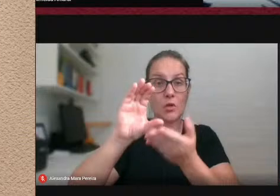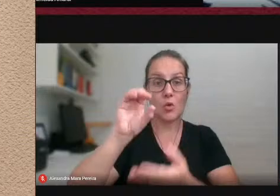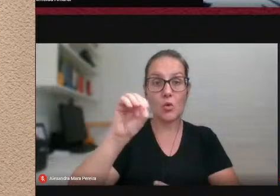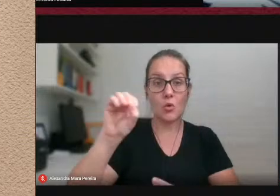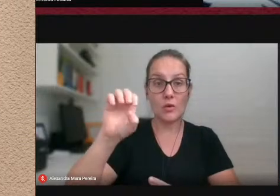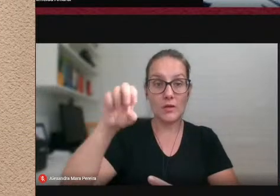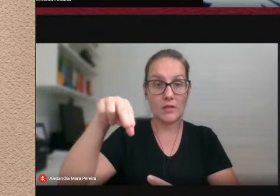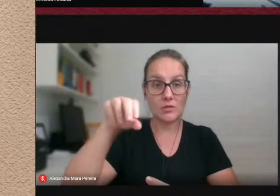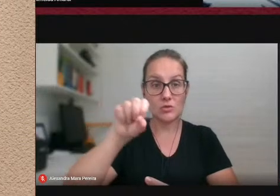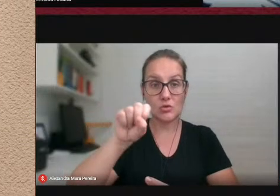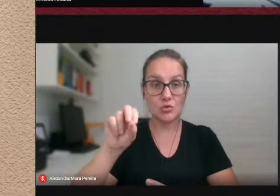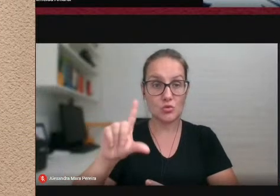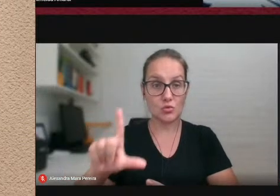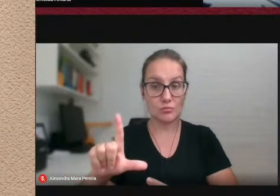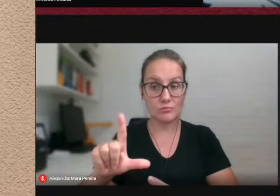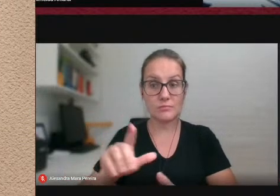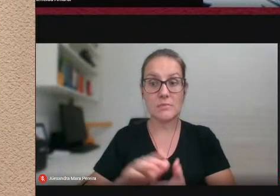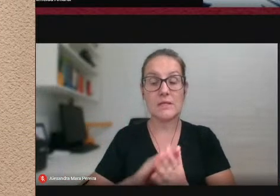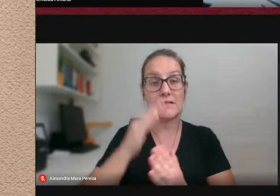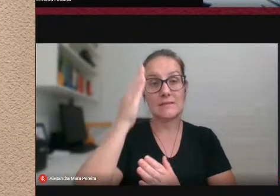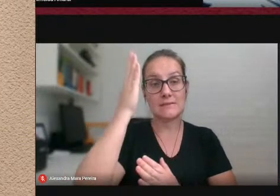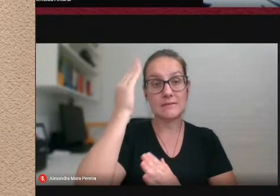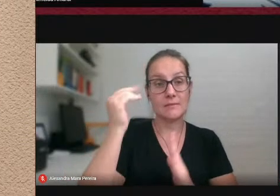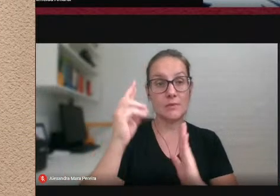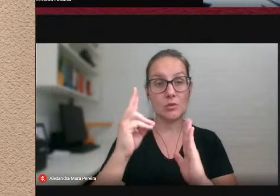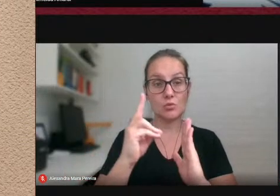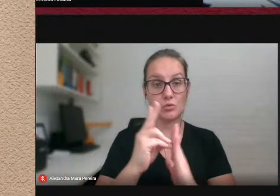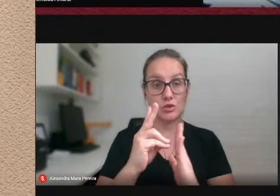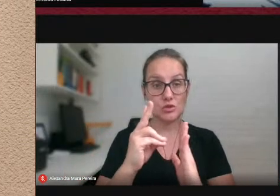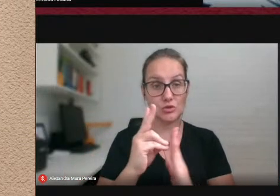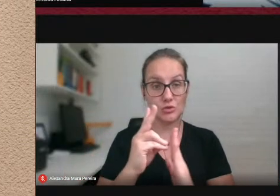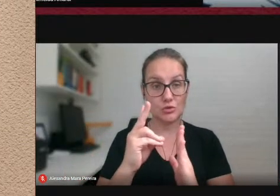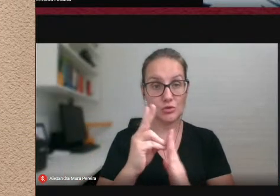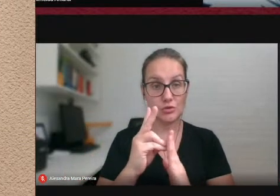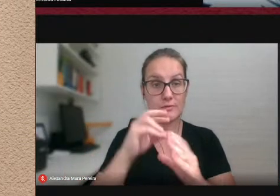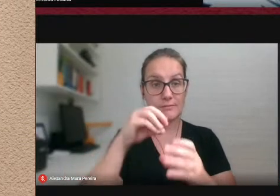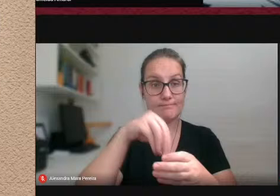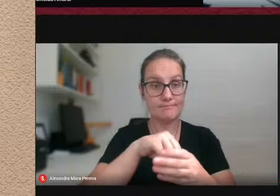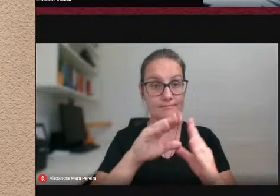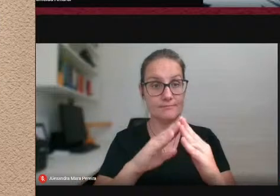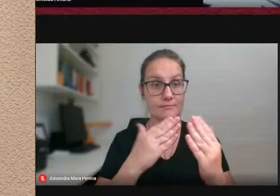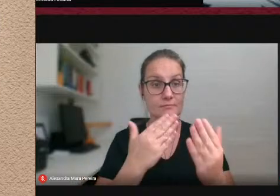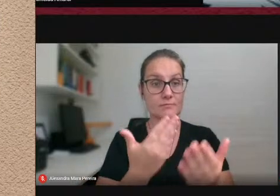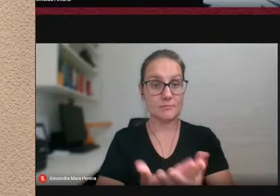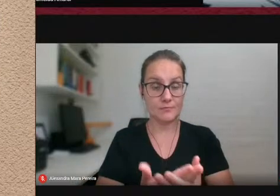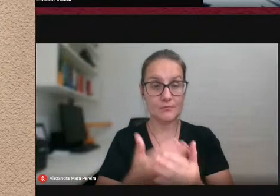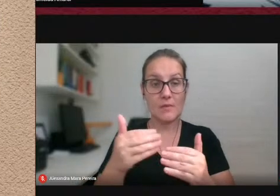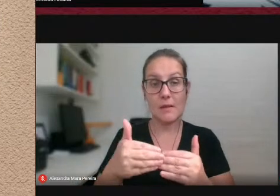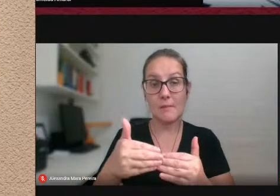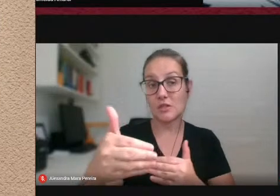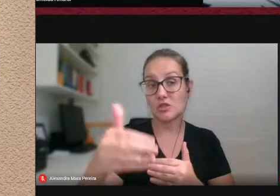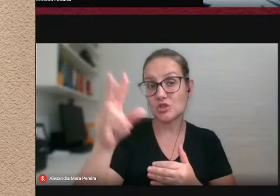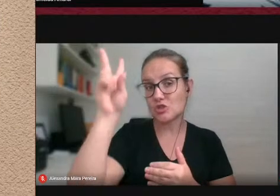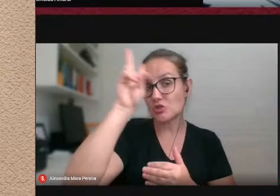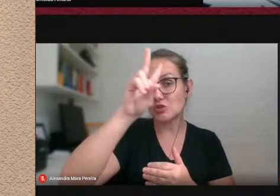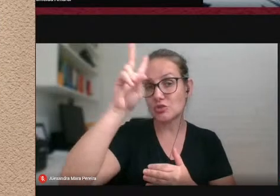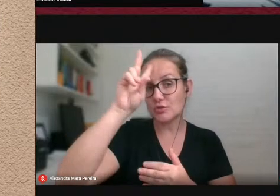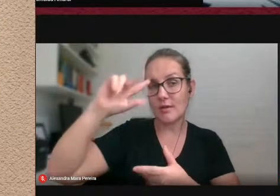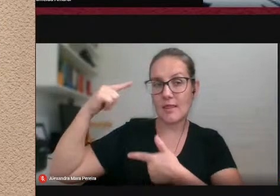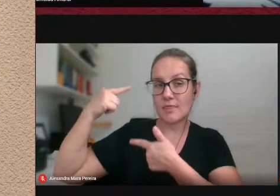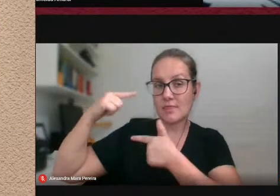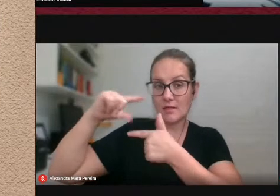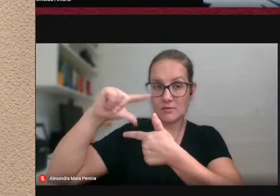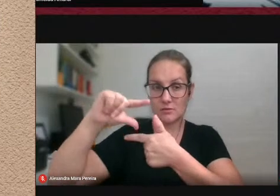da ação Saberes Indígenas na escola a partir de histórias tradicionais dos